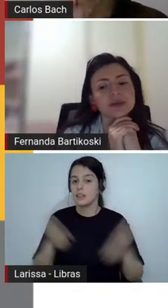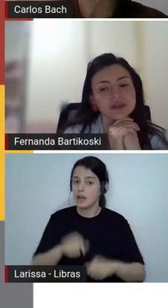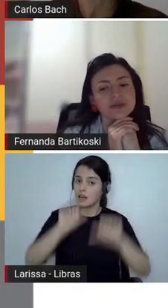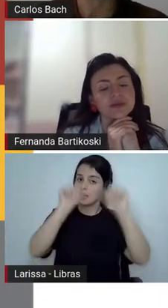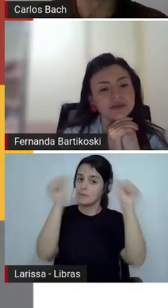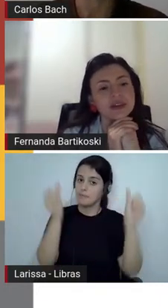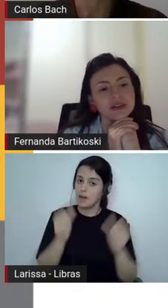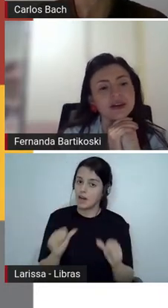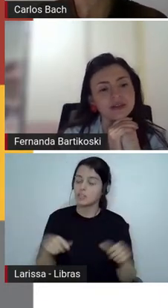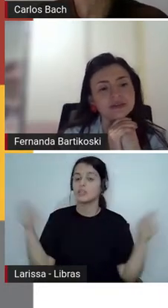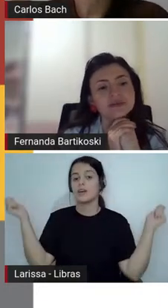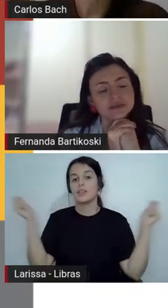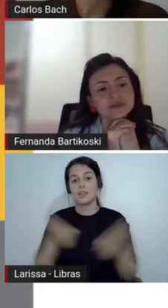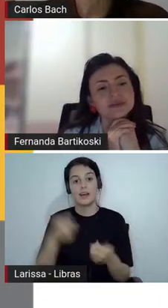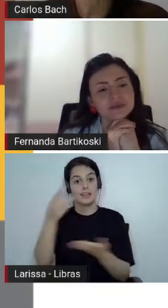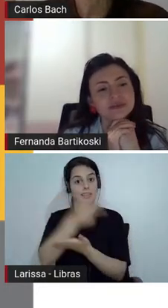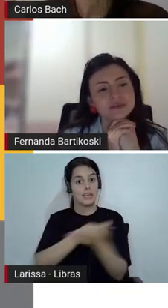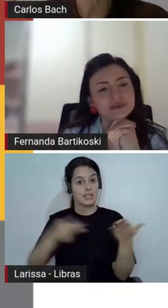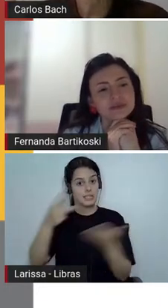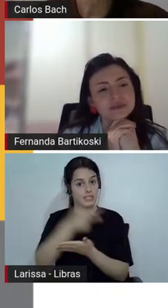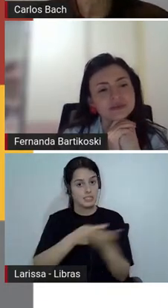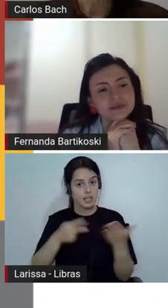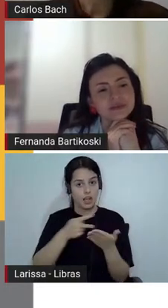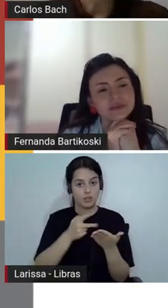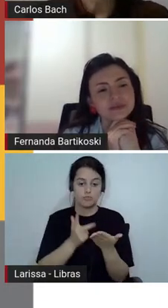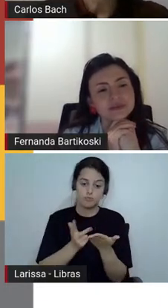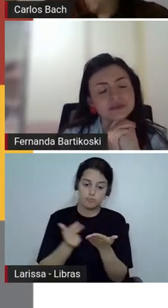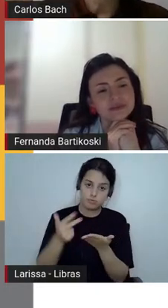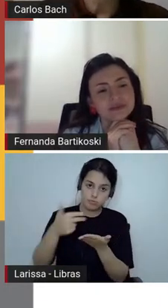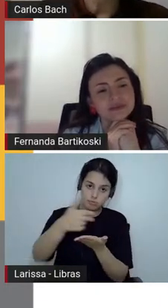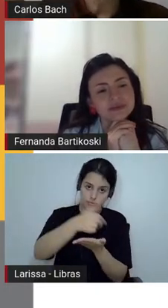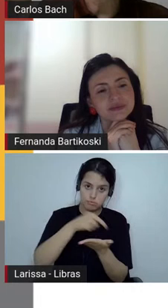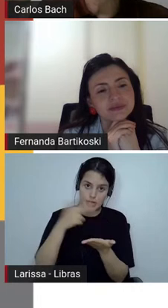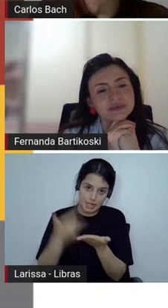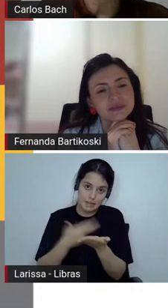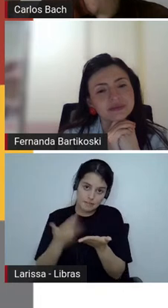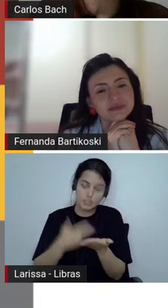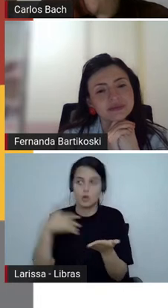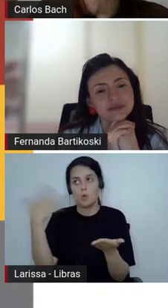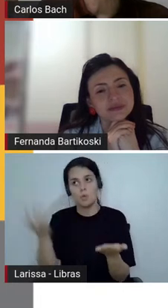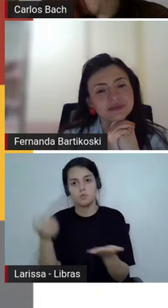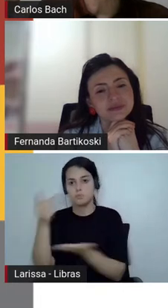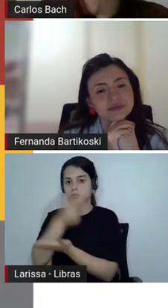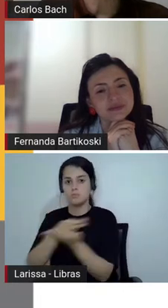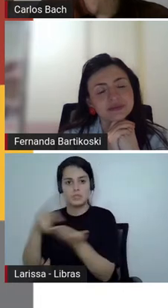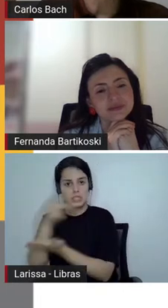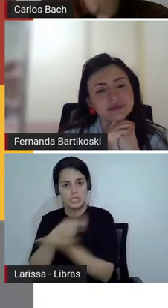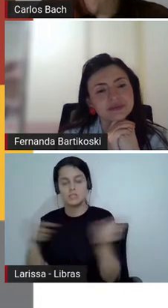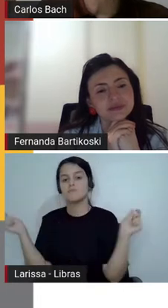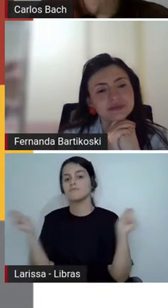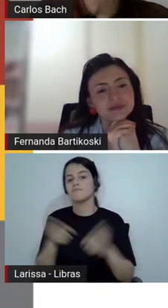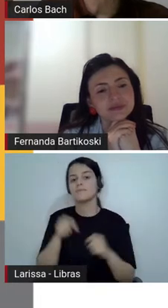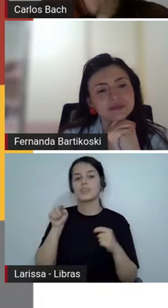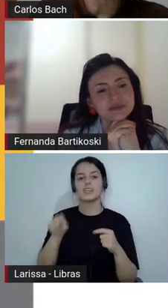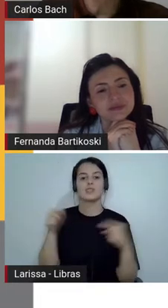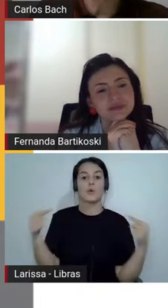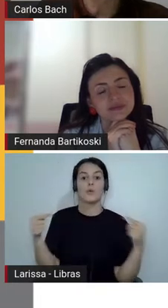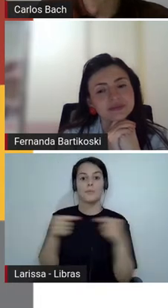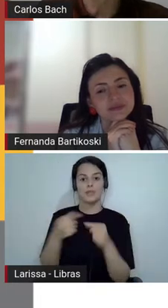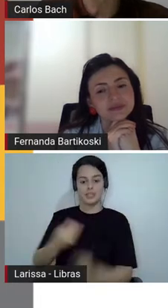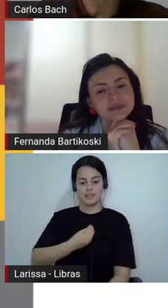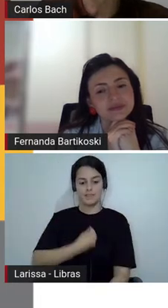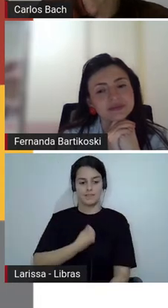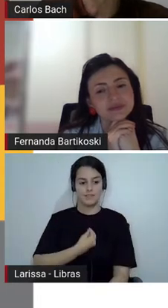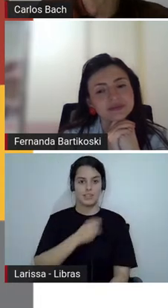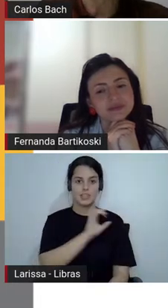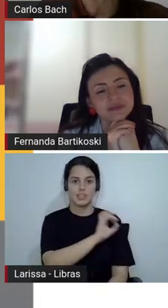também fazer um desenho retratando um cotidiano e que se crie esse porque é a imagem que diz o que eles querem